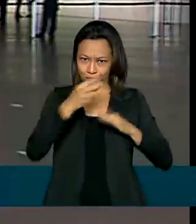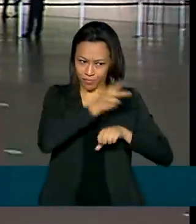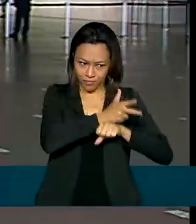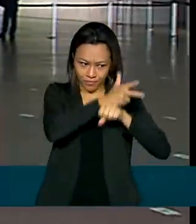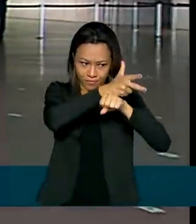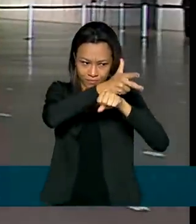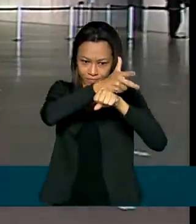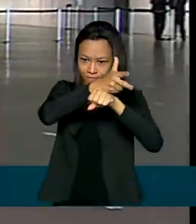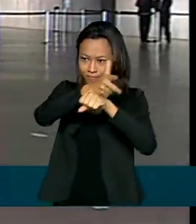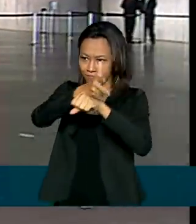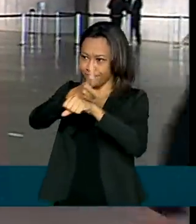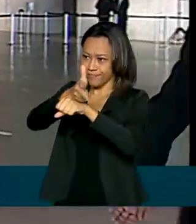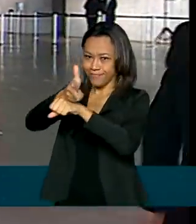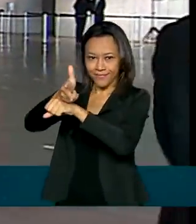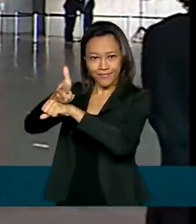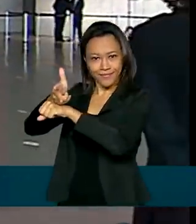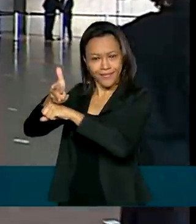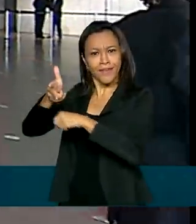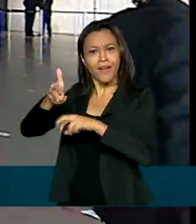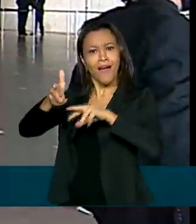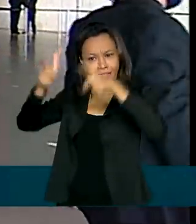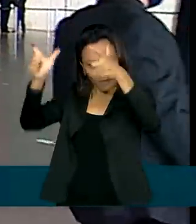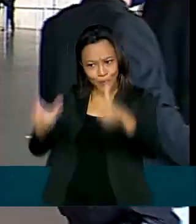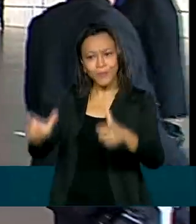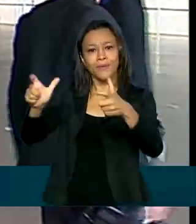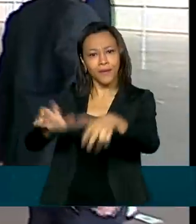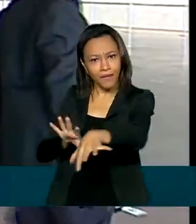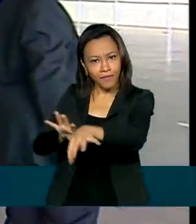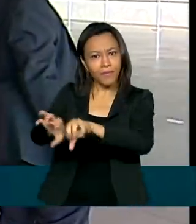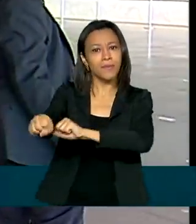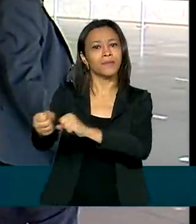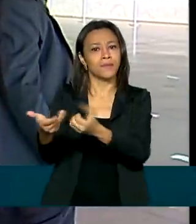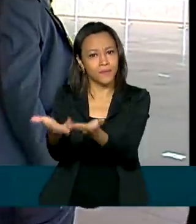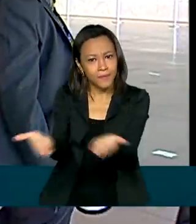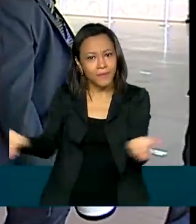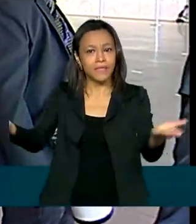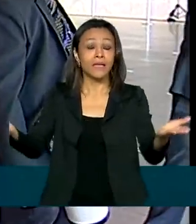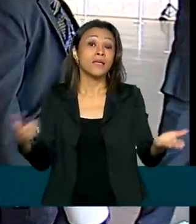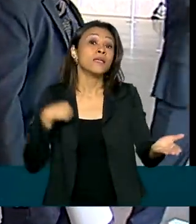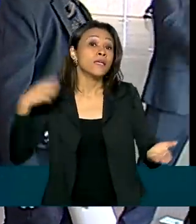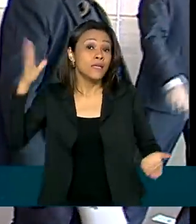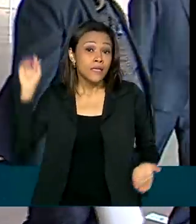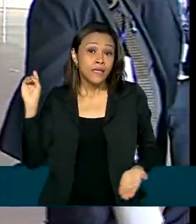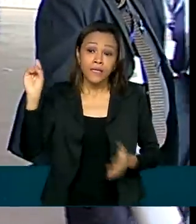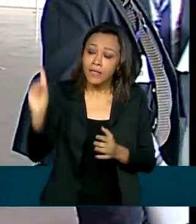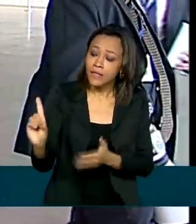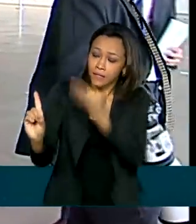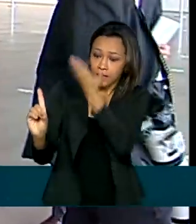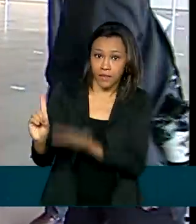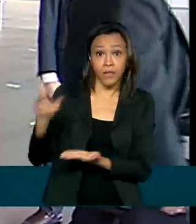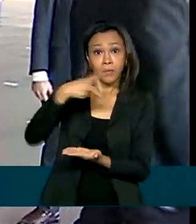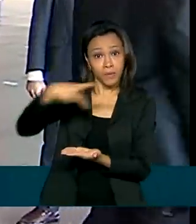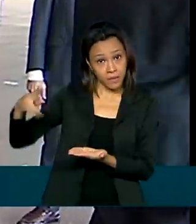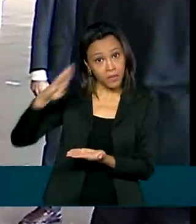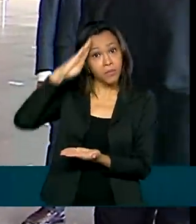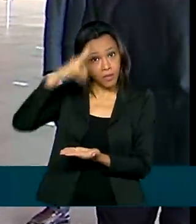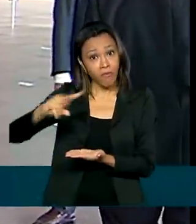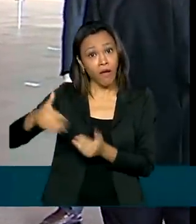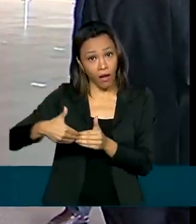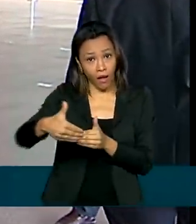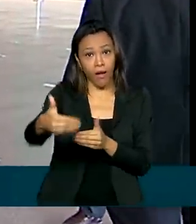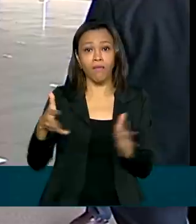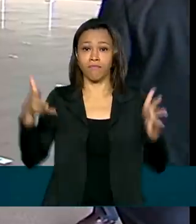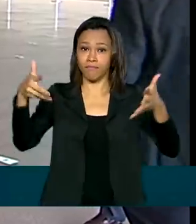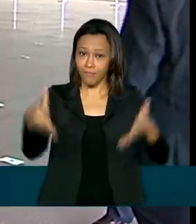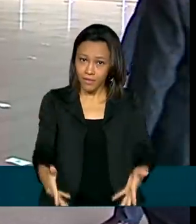A formatura vai acontecer nesse espaço e o presidente Jair Bolsonaro deve participar desse evento. No final,